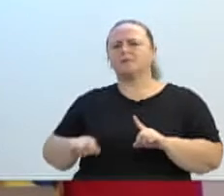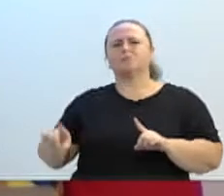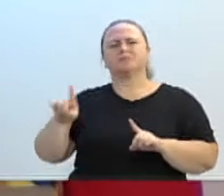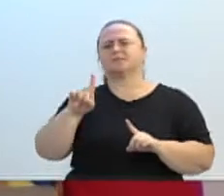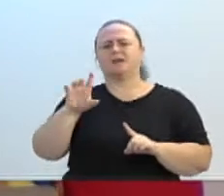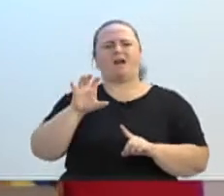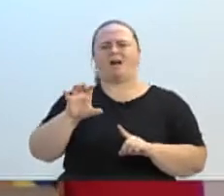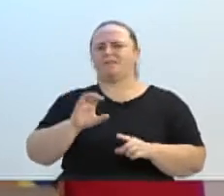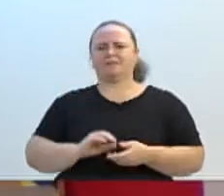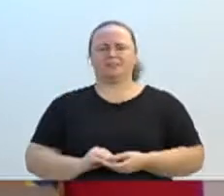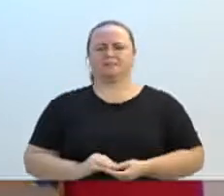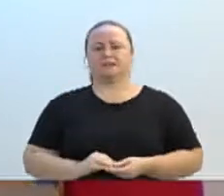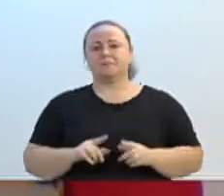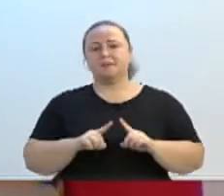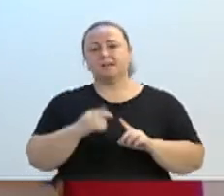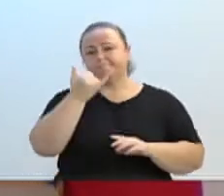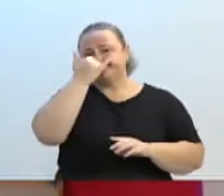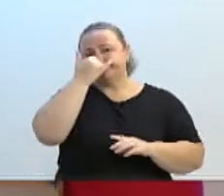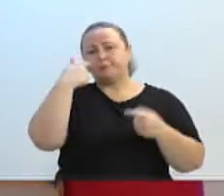mas teve que acontecer.